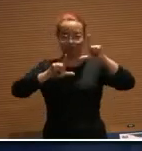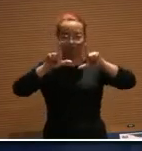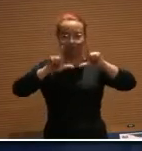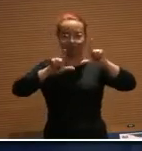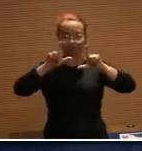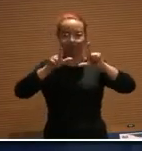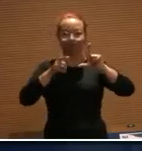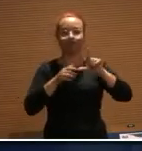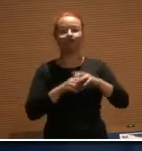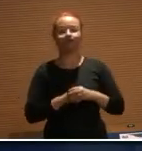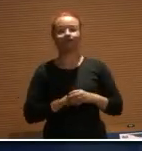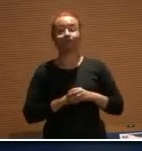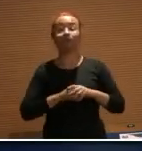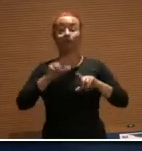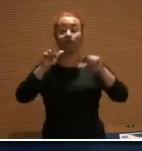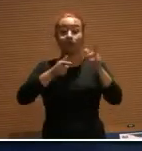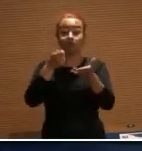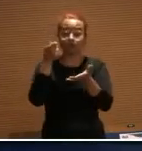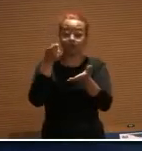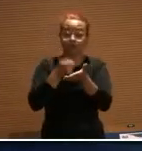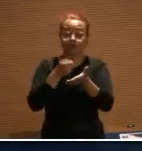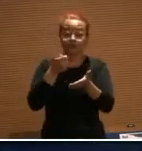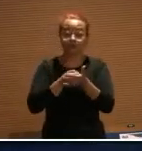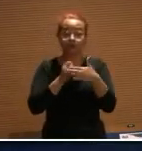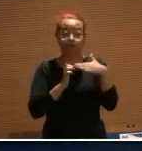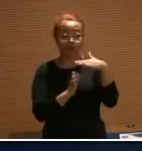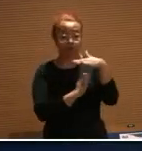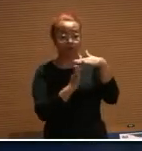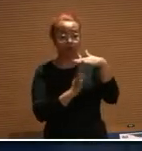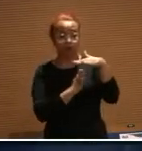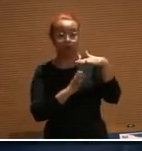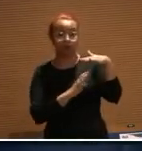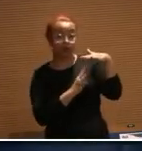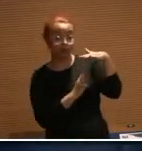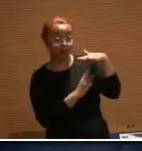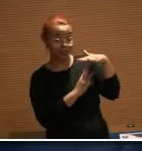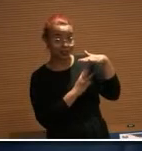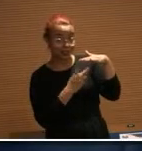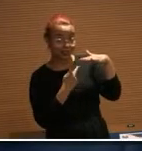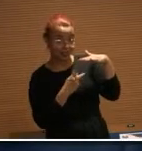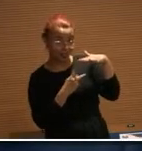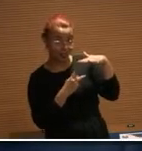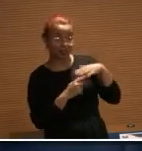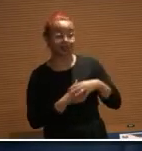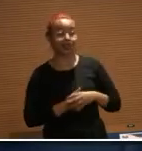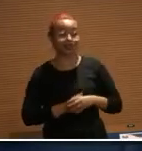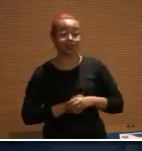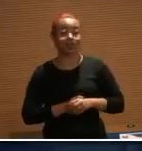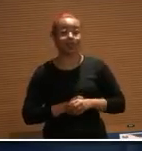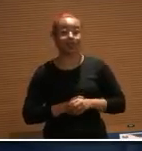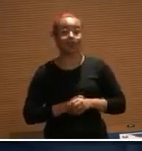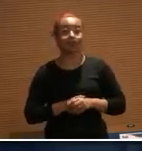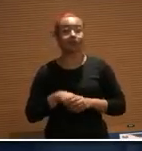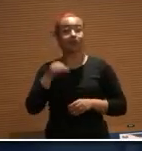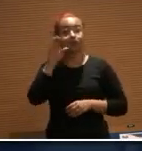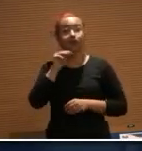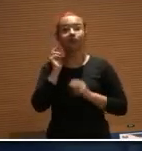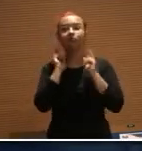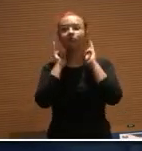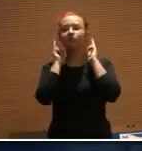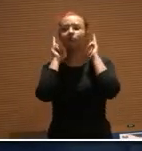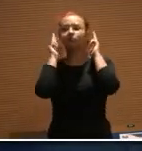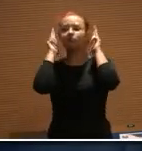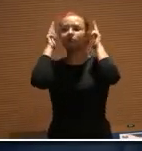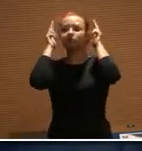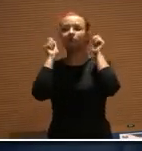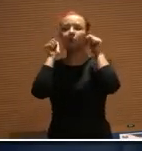ela exigia na empresa terceirizada que o empregado cortasse o cabelo, não